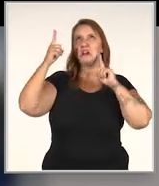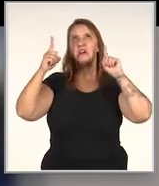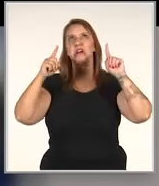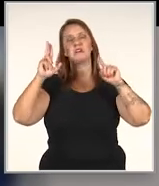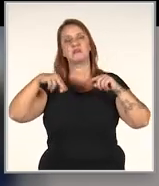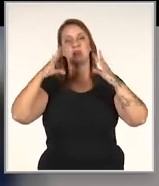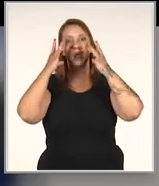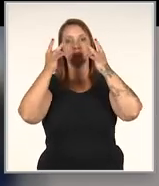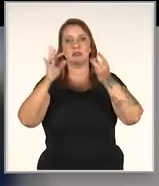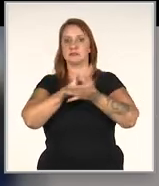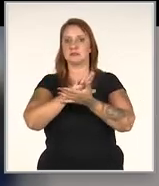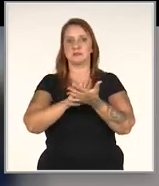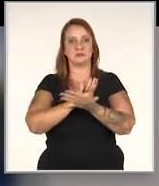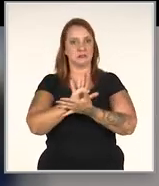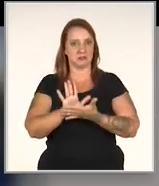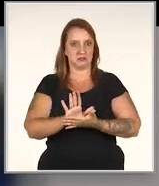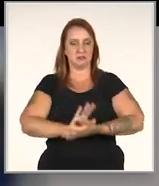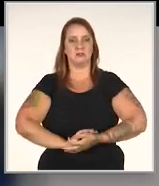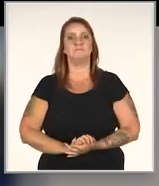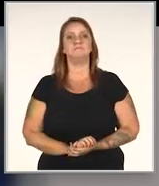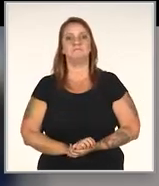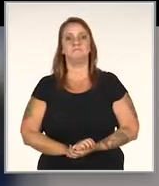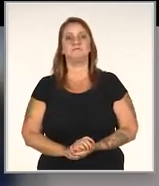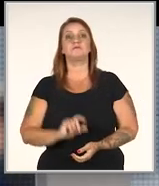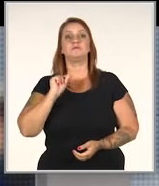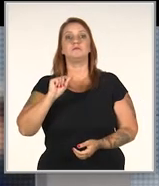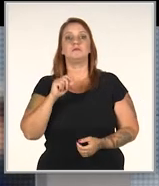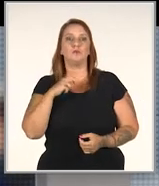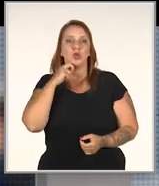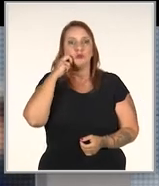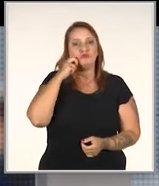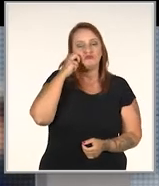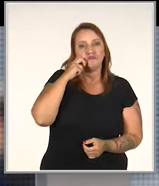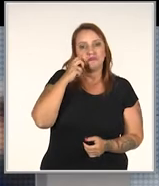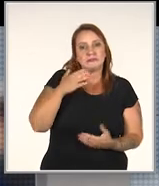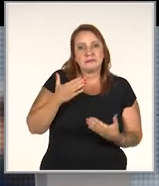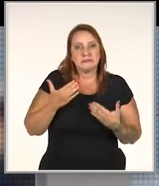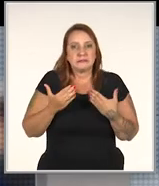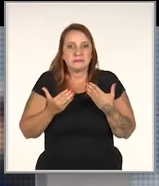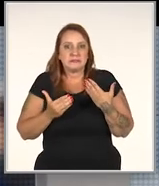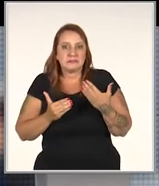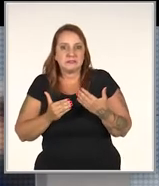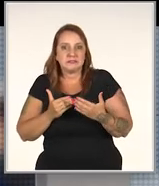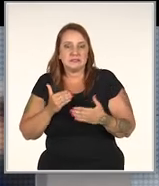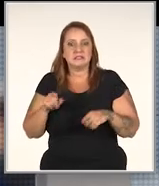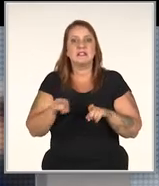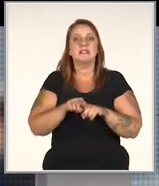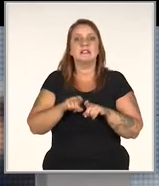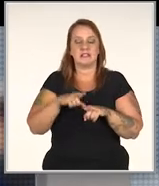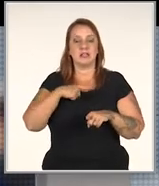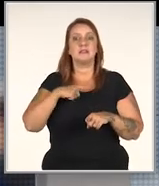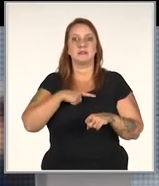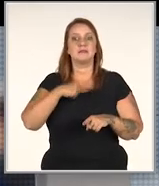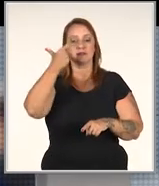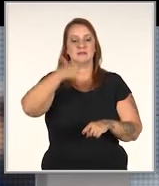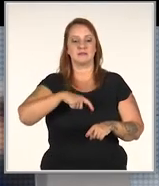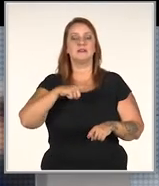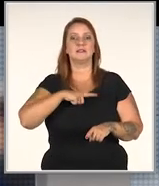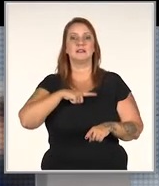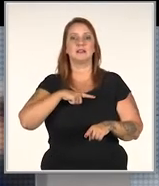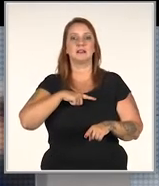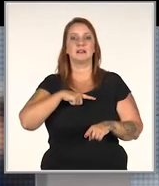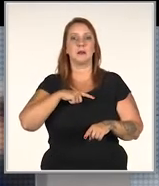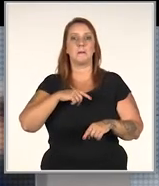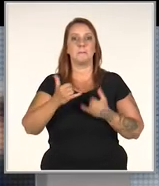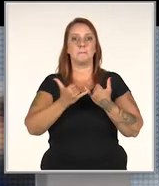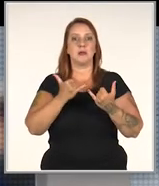pensando, meio aéreo, parece não prestar muita atenção, né? E aquele tibidinho que chega assim, existe também esse perigo? Com certeza,